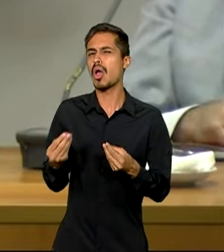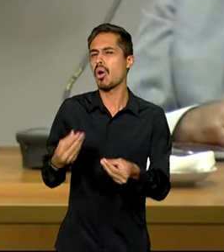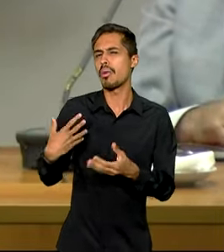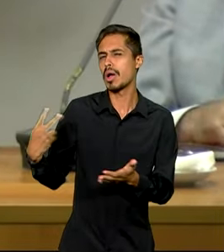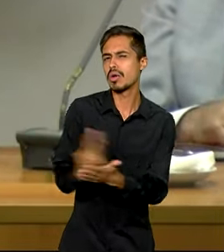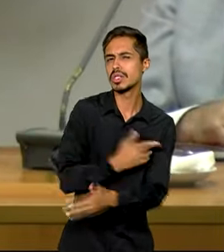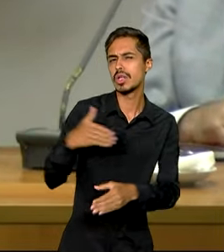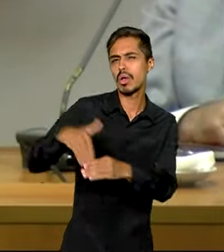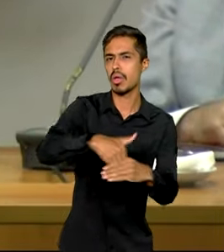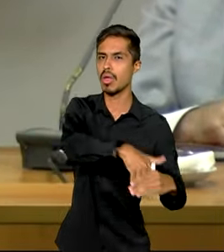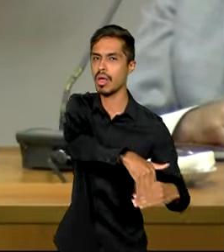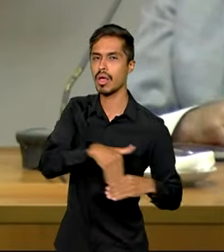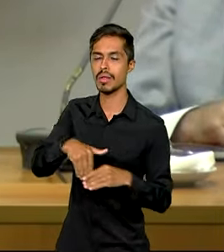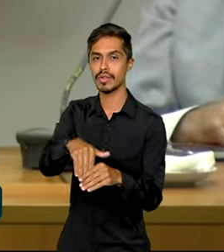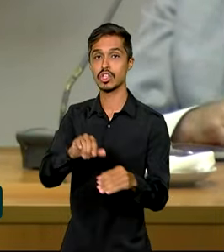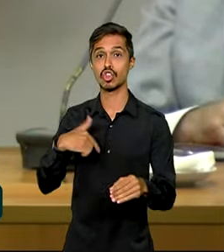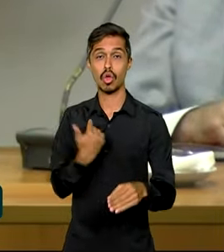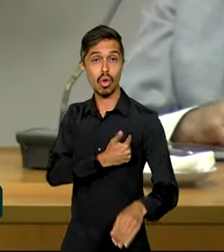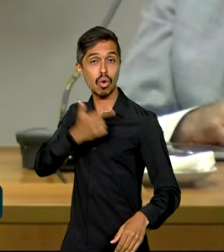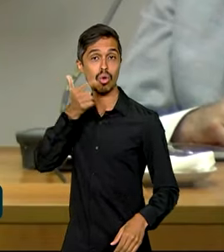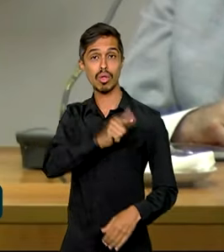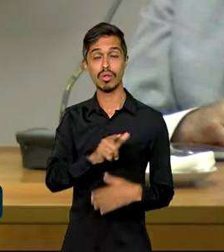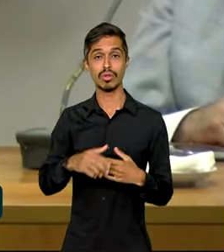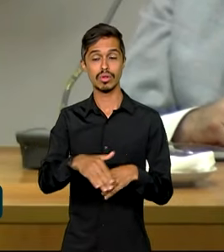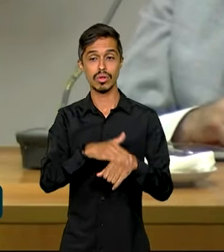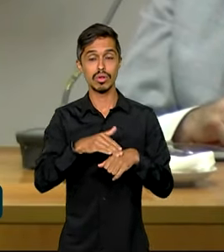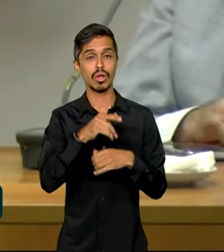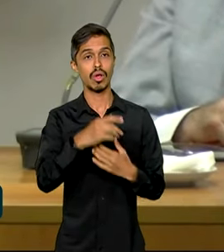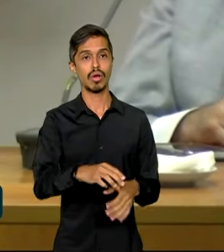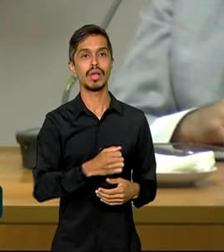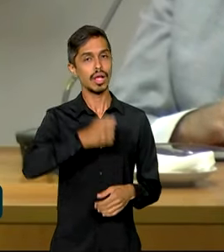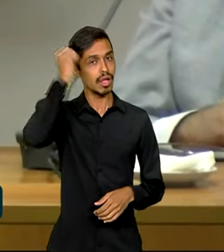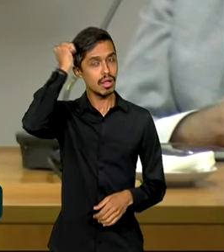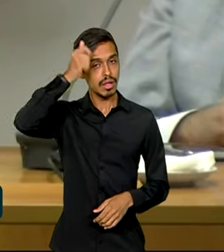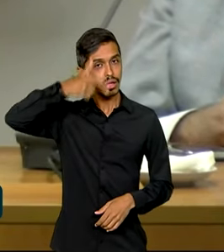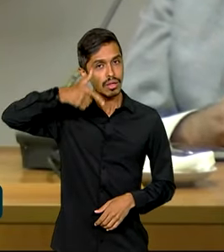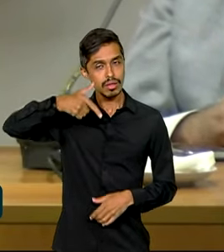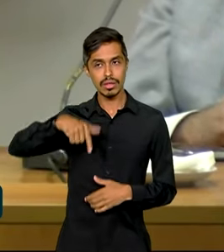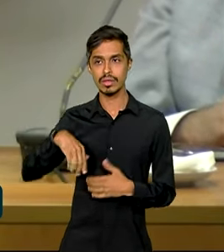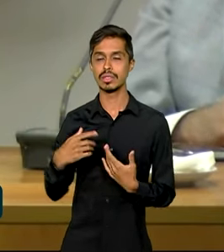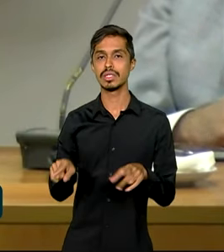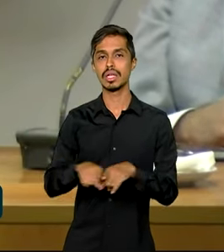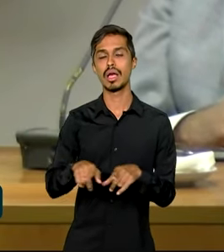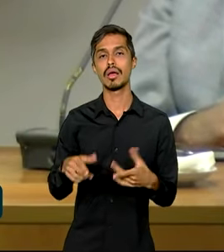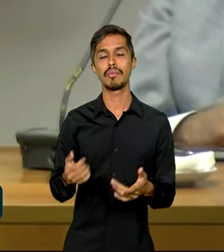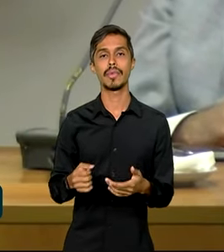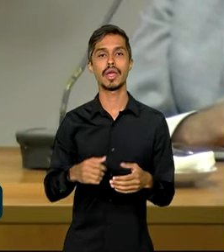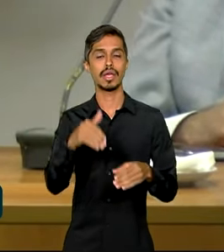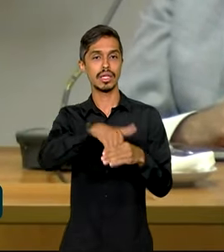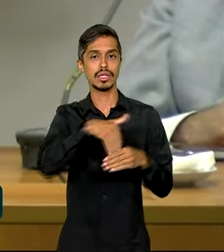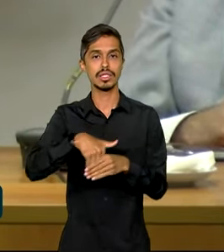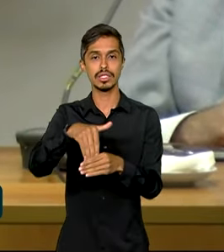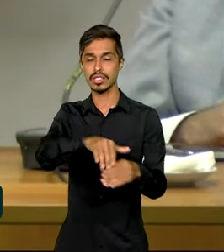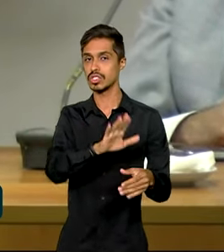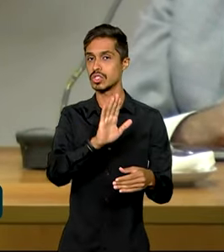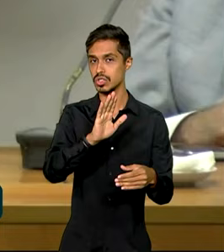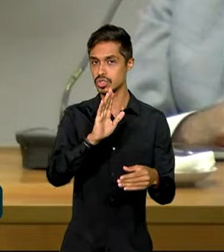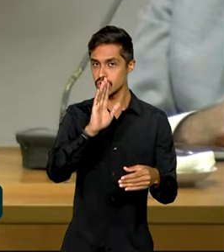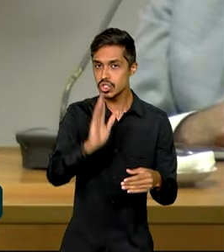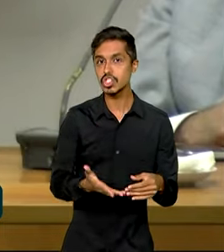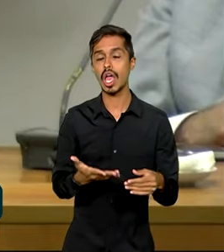eleitoral. Já conseguimos, falamos com o ministro Alexandre de Moraes, no ano passado, as urnas eletrônicas para as eleições já foram